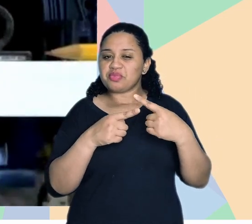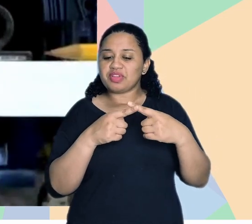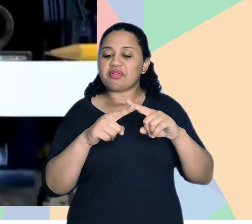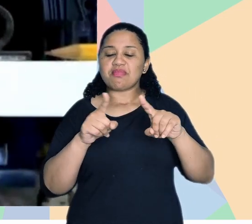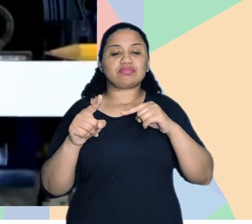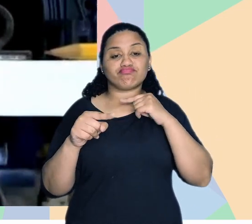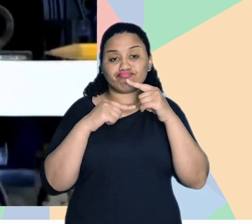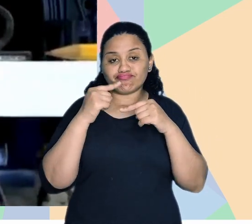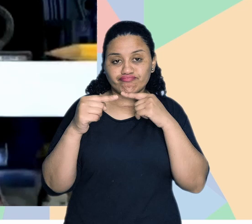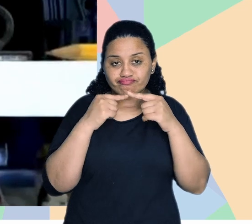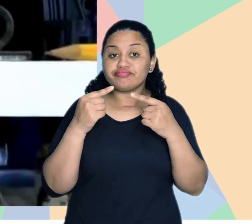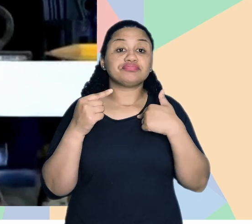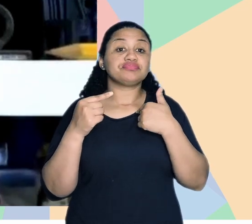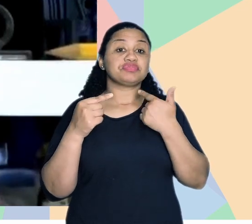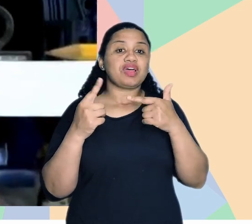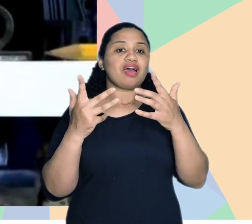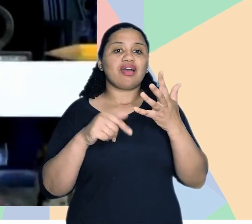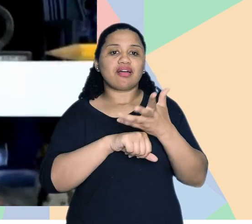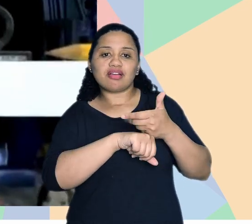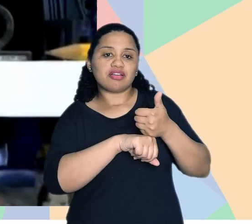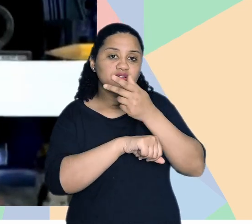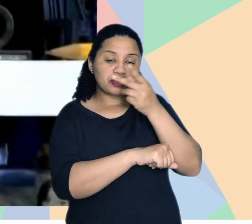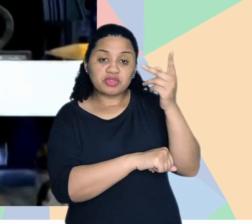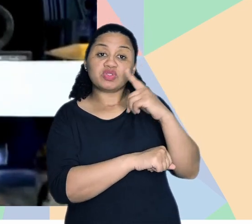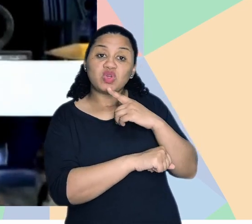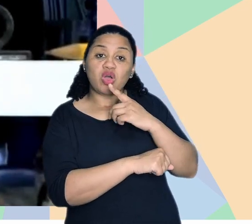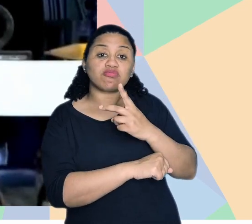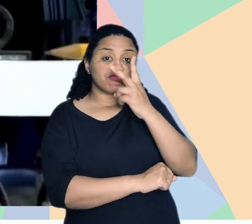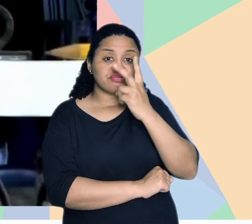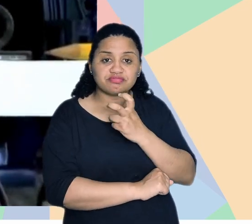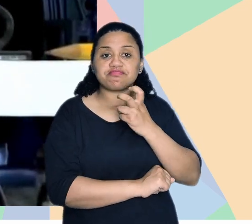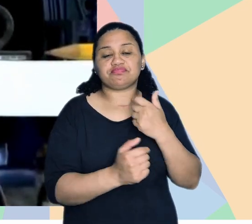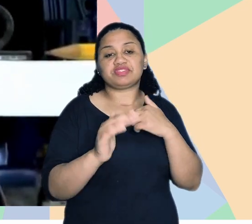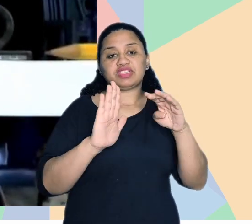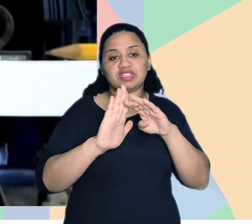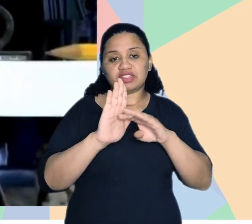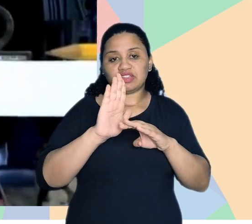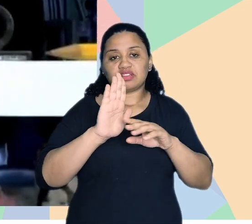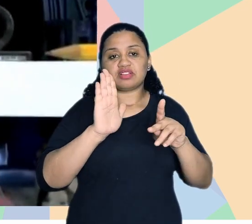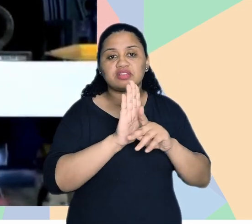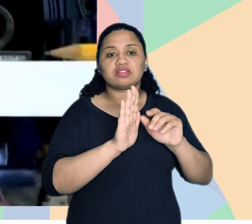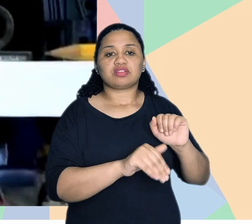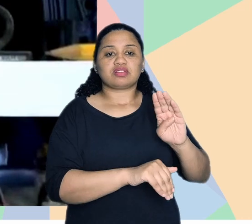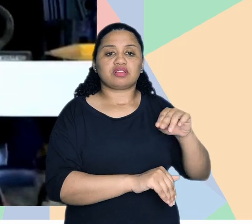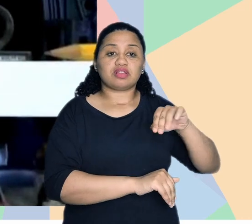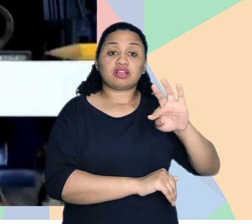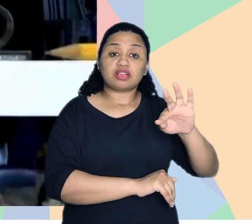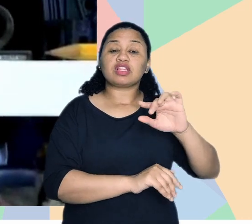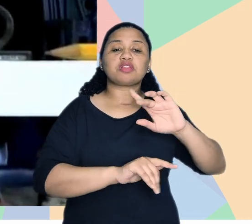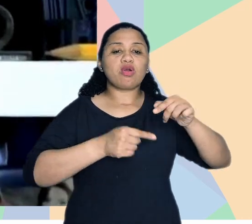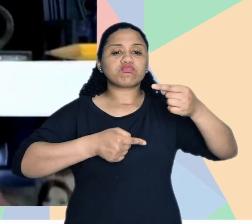nesse próximo encontro porque não funciona e não tem usabilidade, né? Pra uma pessoa com deficiência visual. E a norma, né? A BNT,